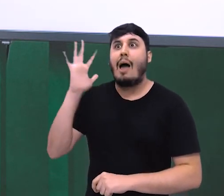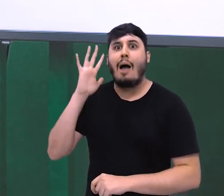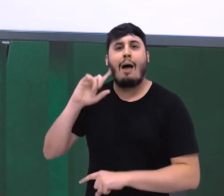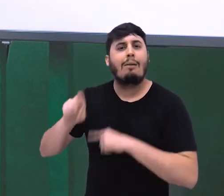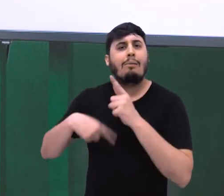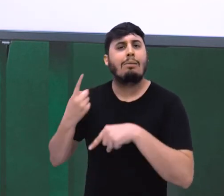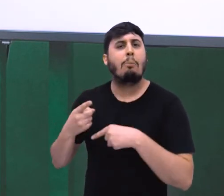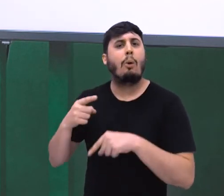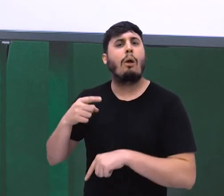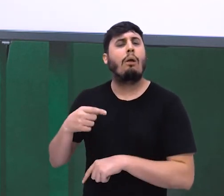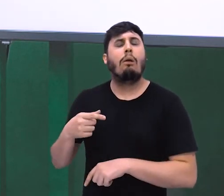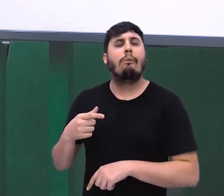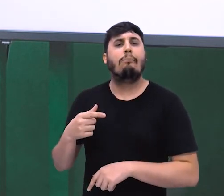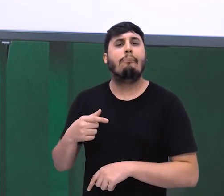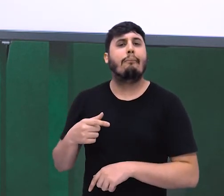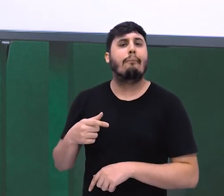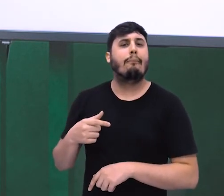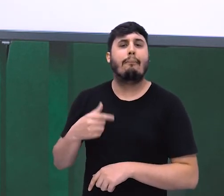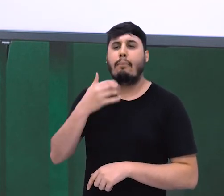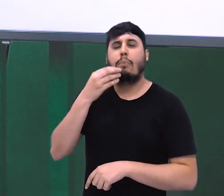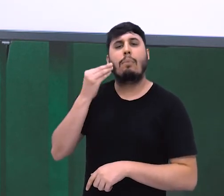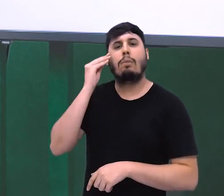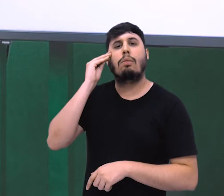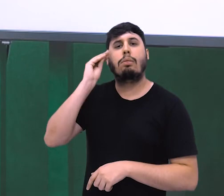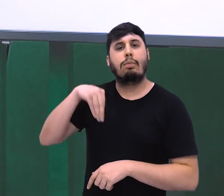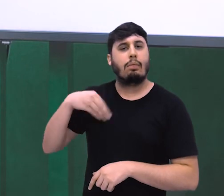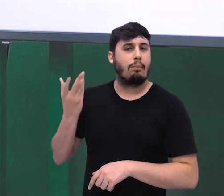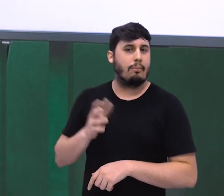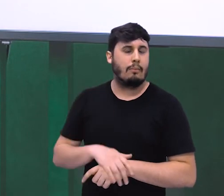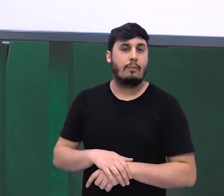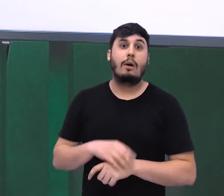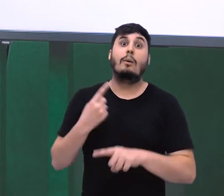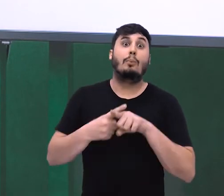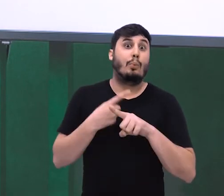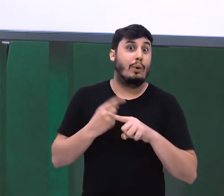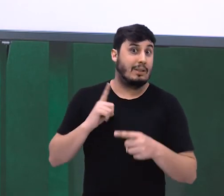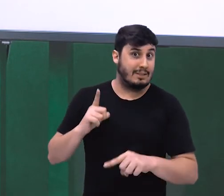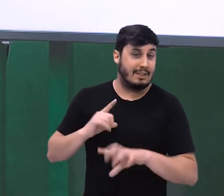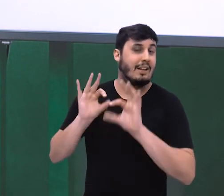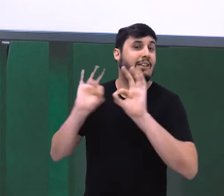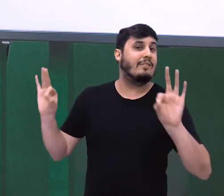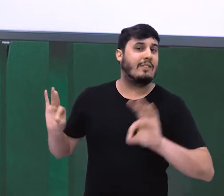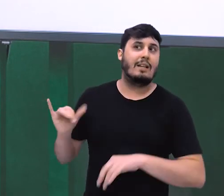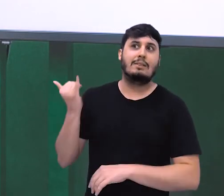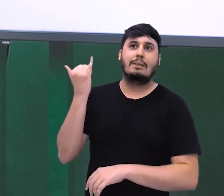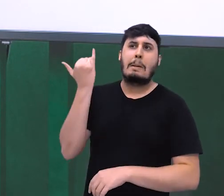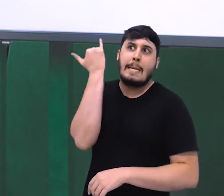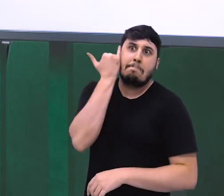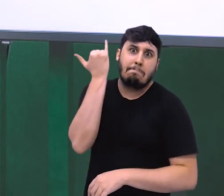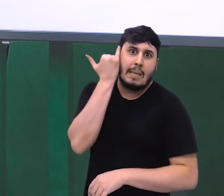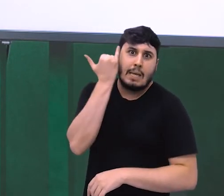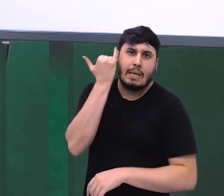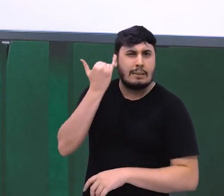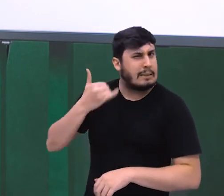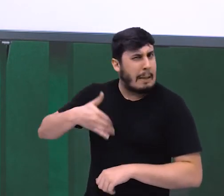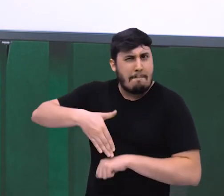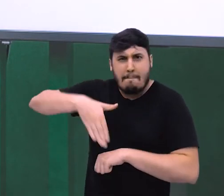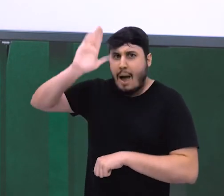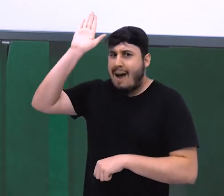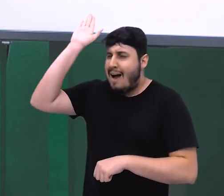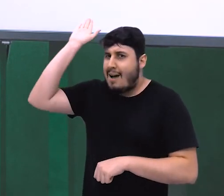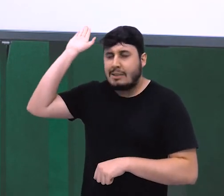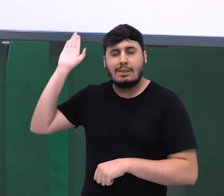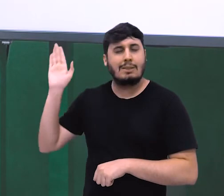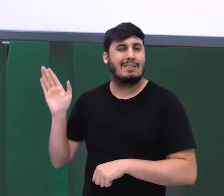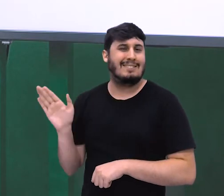Quando ele começa falando assim, a preguiça é a mãe de todos os vícios. Então, o que é que